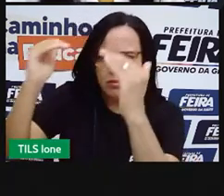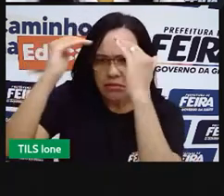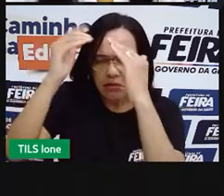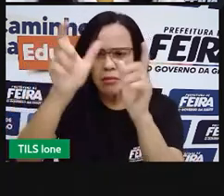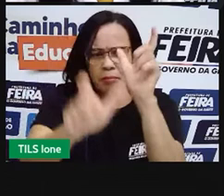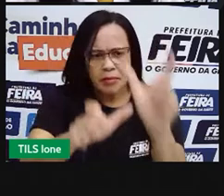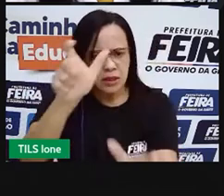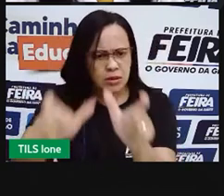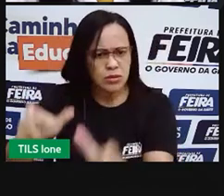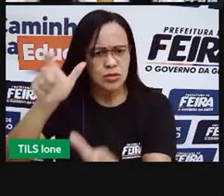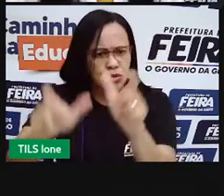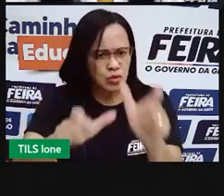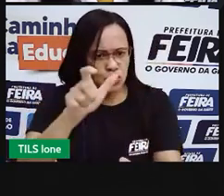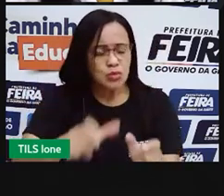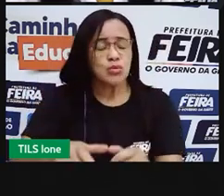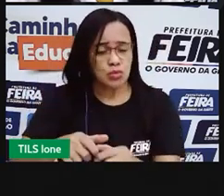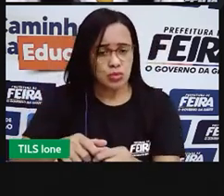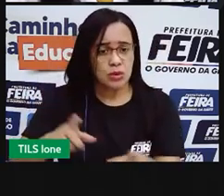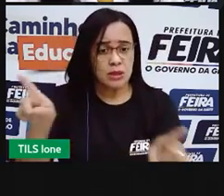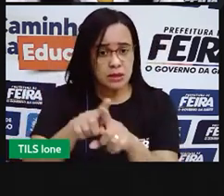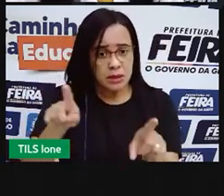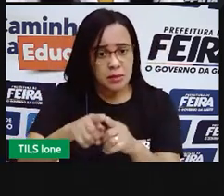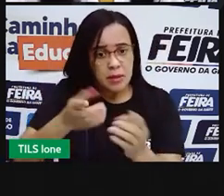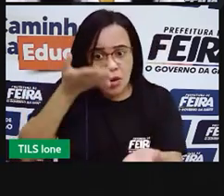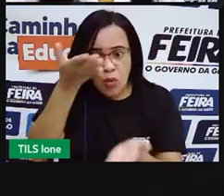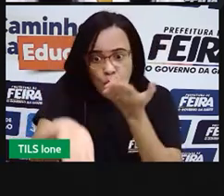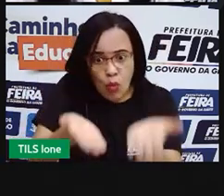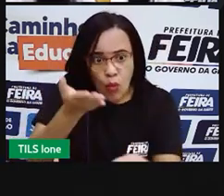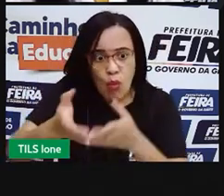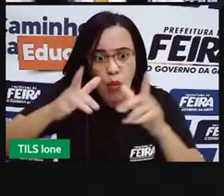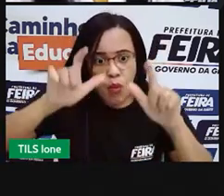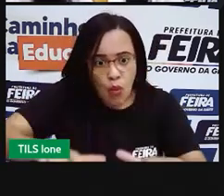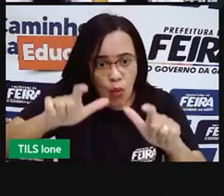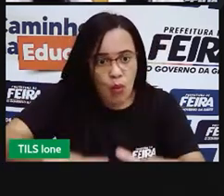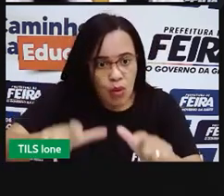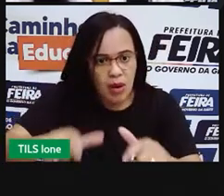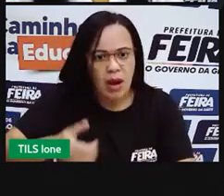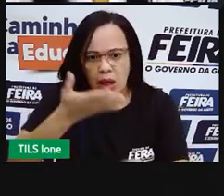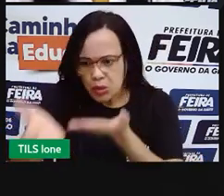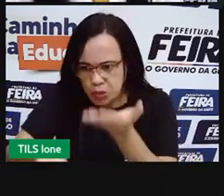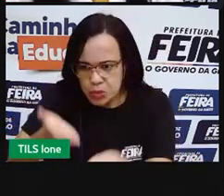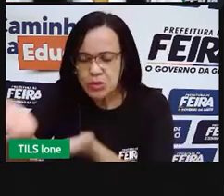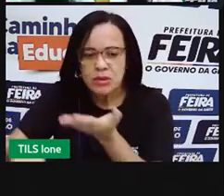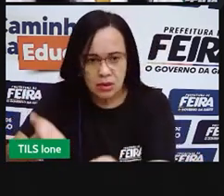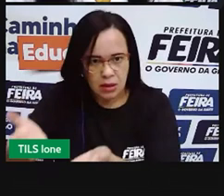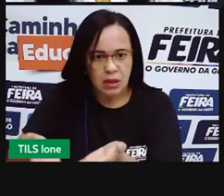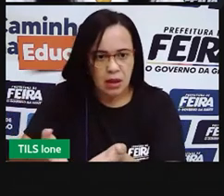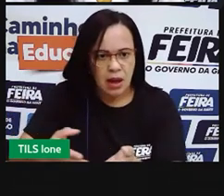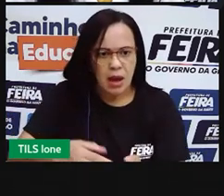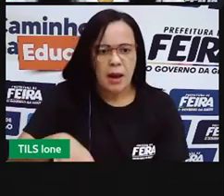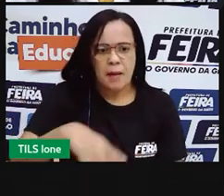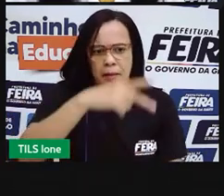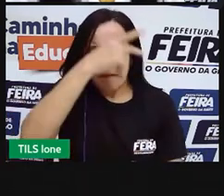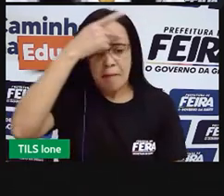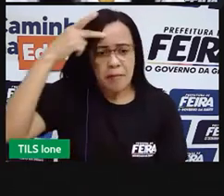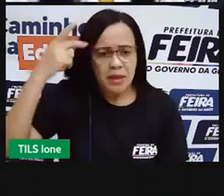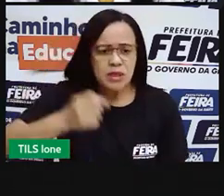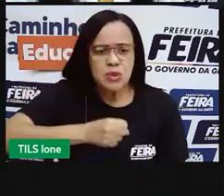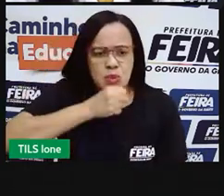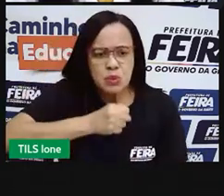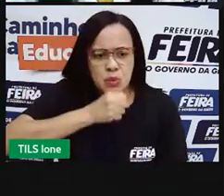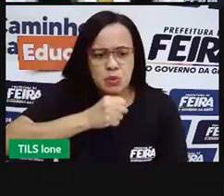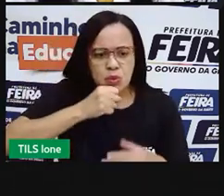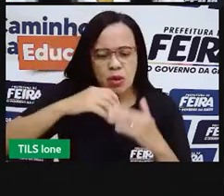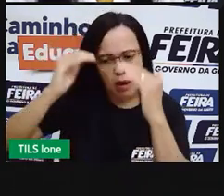cuidar do ambiente que você vive, respeitar os mais velhos, não exigir